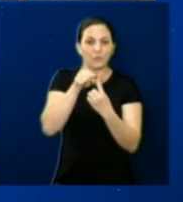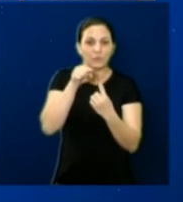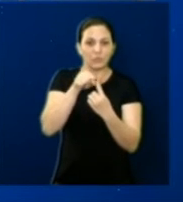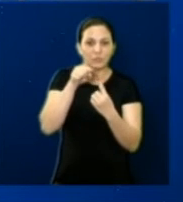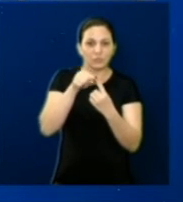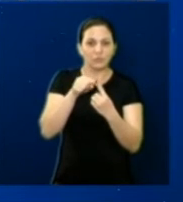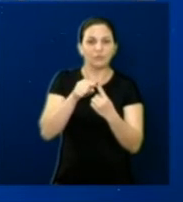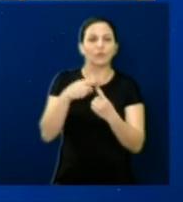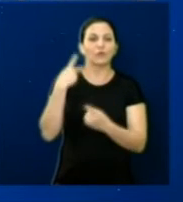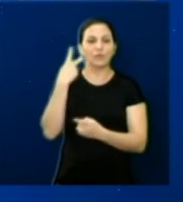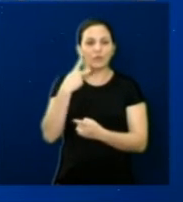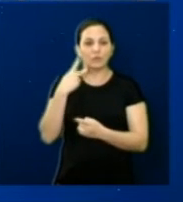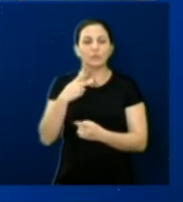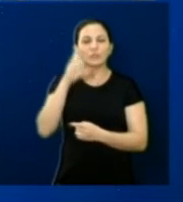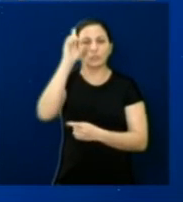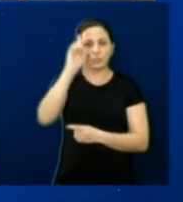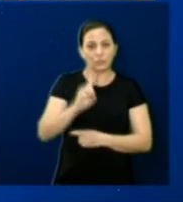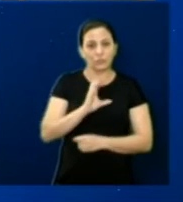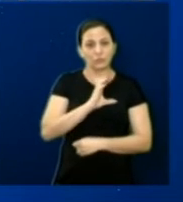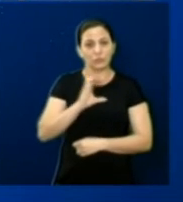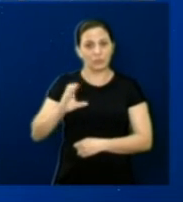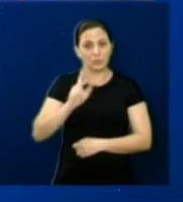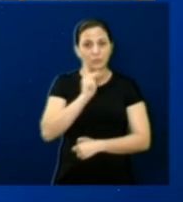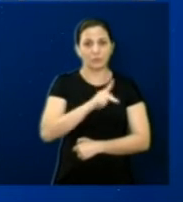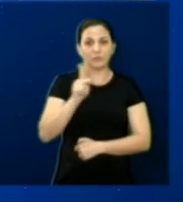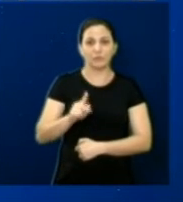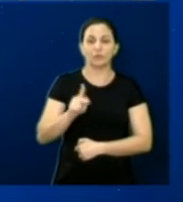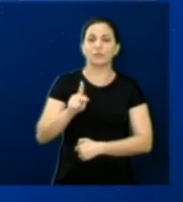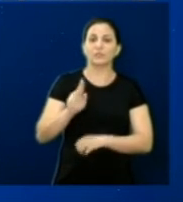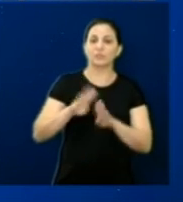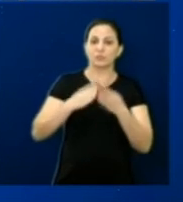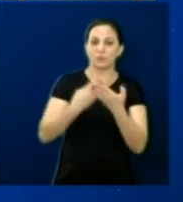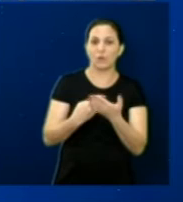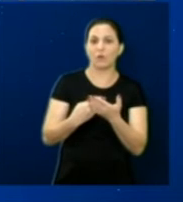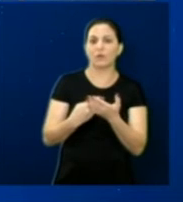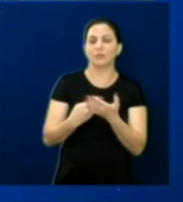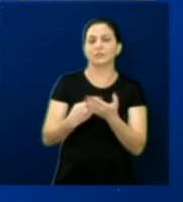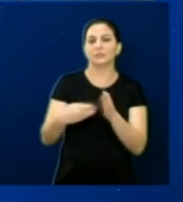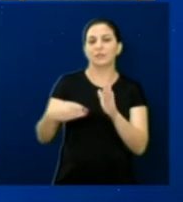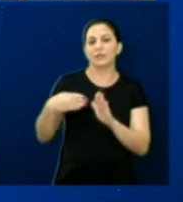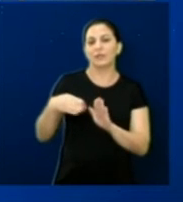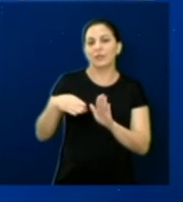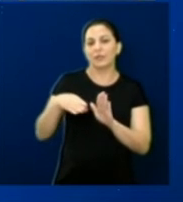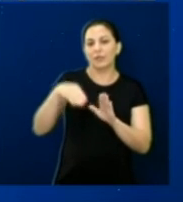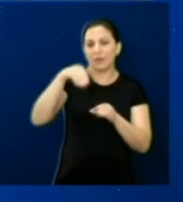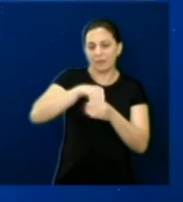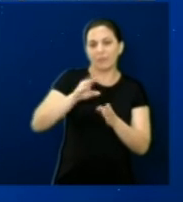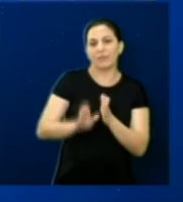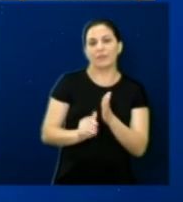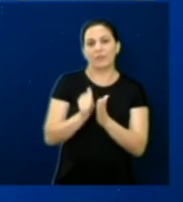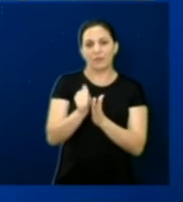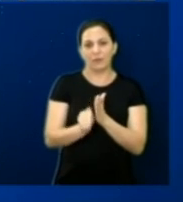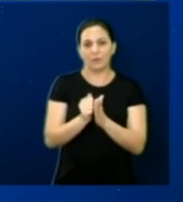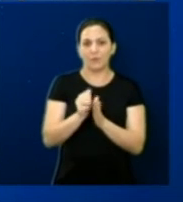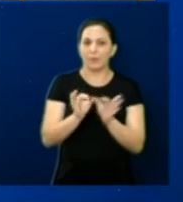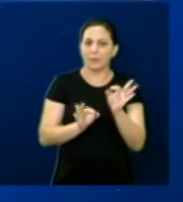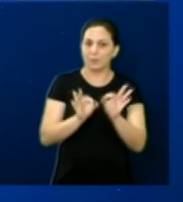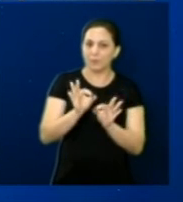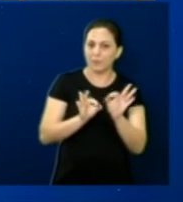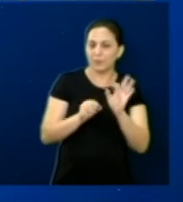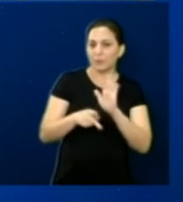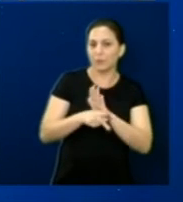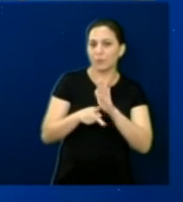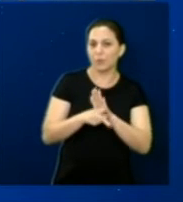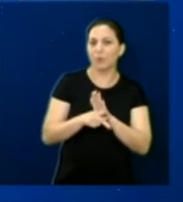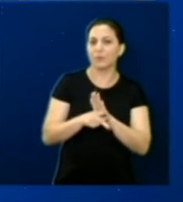dirigido a diretores, coordenadores e professores das redes de ensino. Esse é o primeiro passo para a formalização do programa, que tem o intuito de